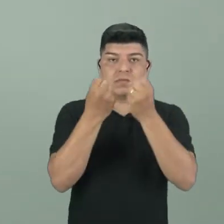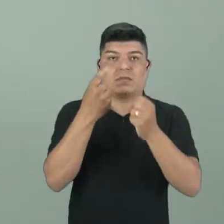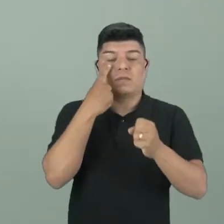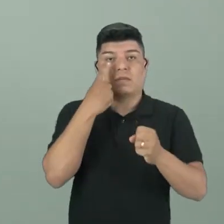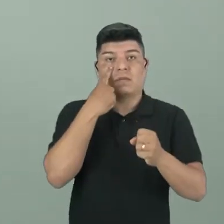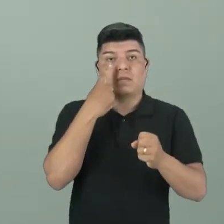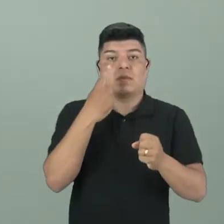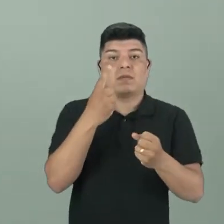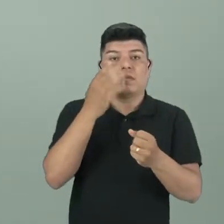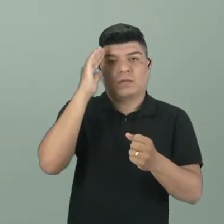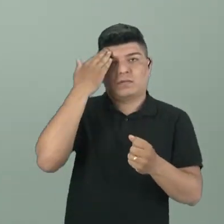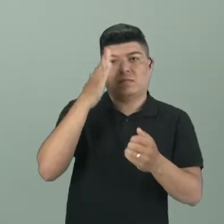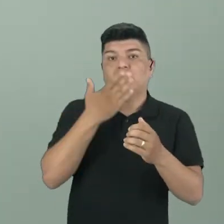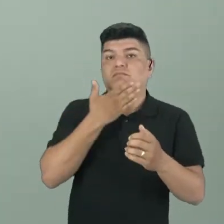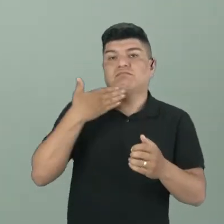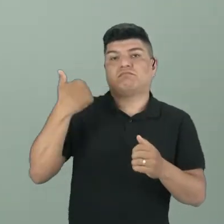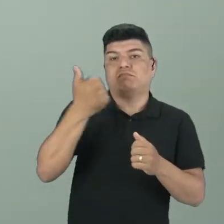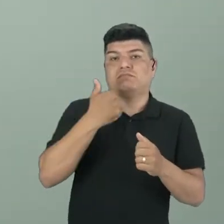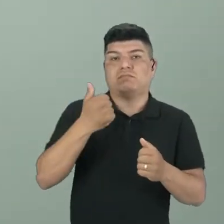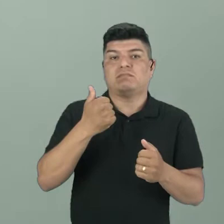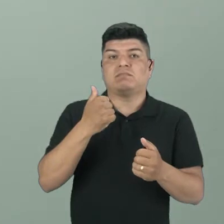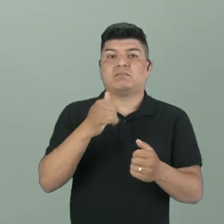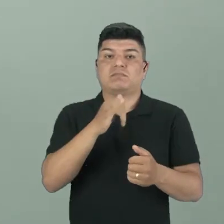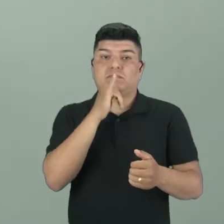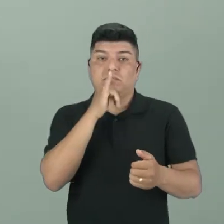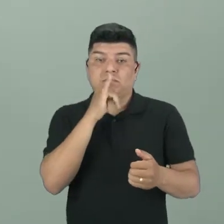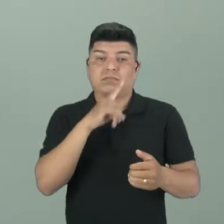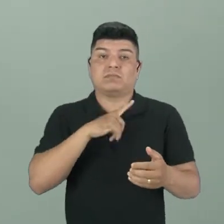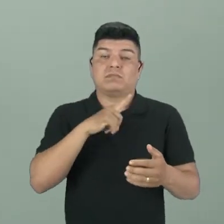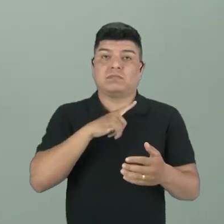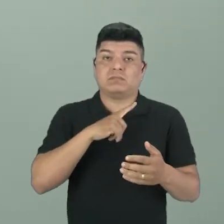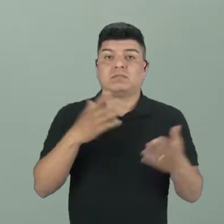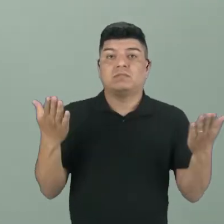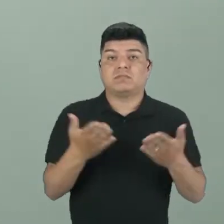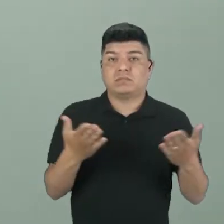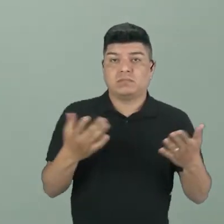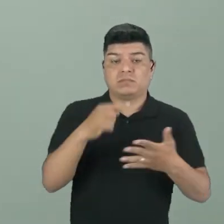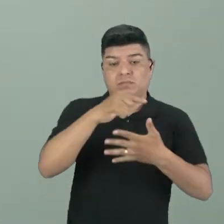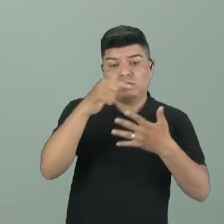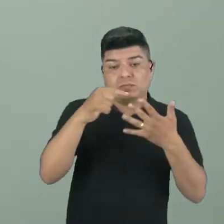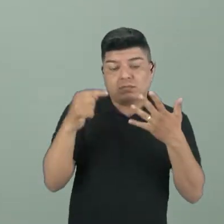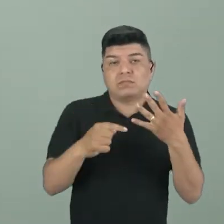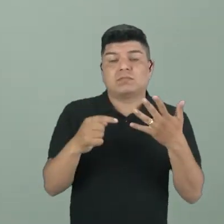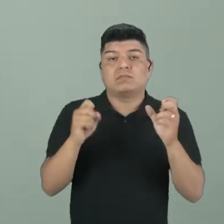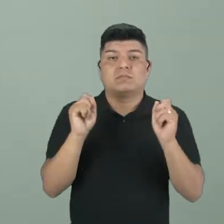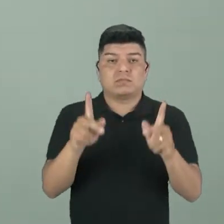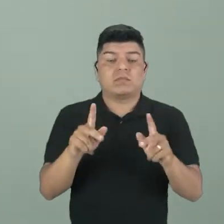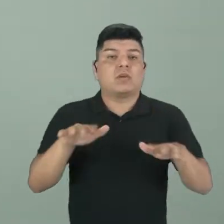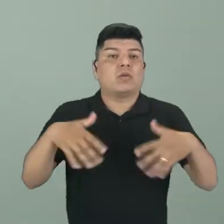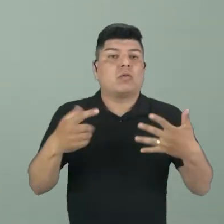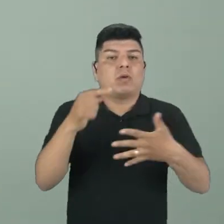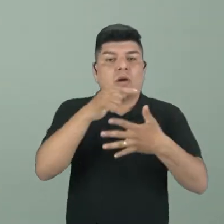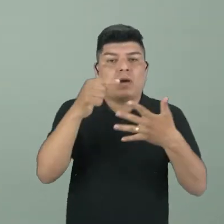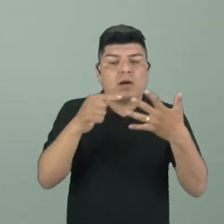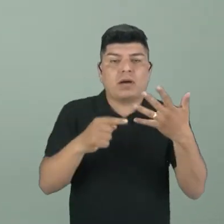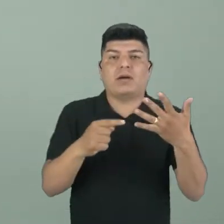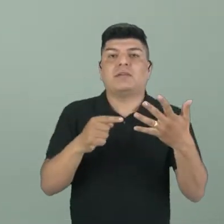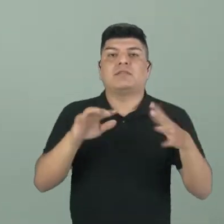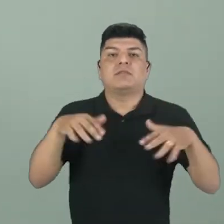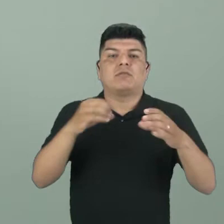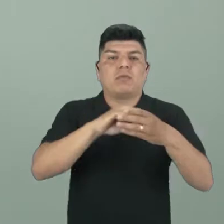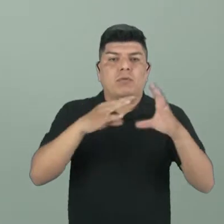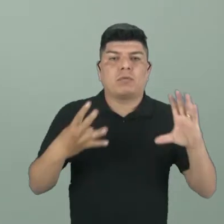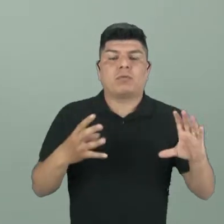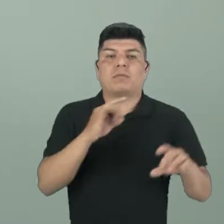anterior para você entender melhor a questão dos tipos de indústria, porque hoje a gente vai falar sobre cada uma delas. Quais são os tipos de indústrias? Quais as